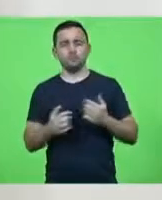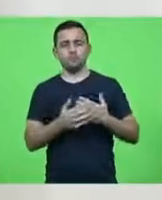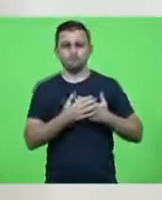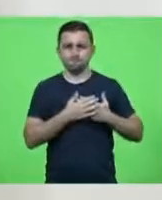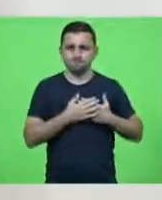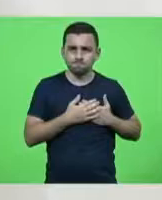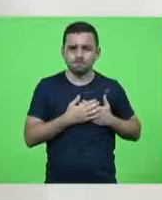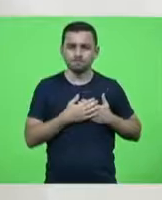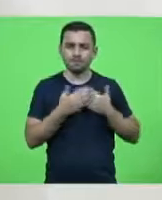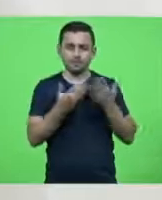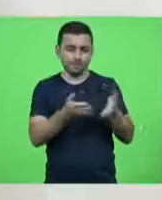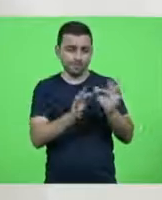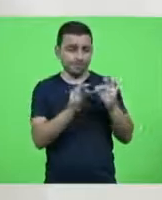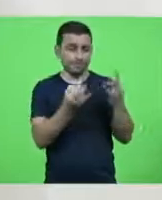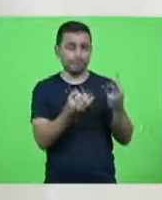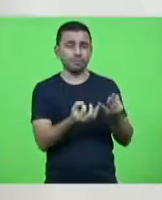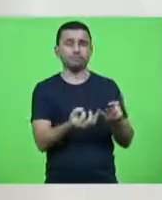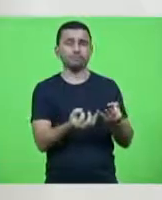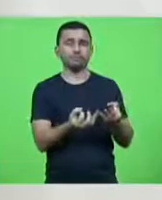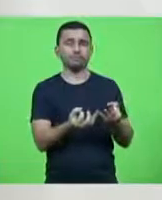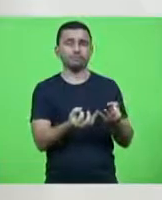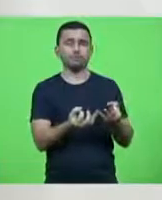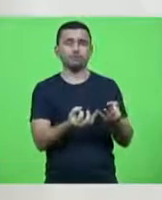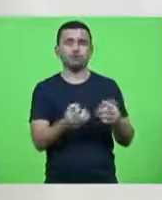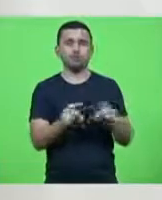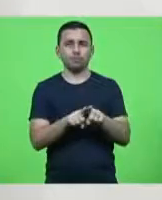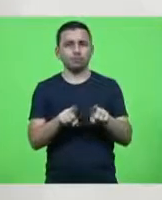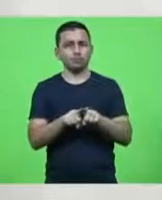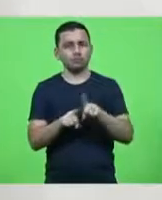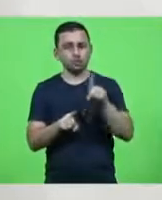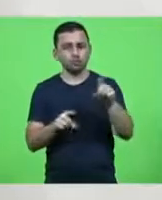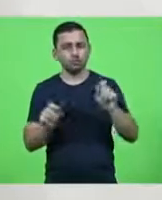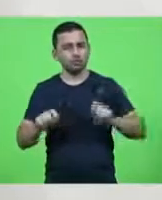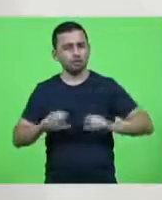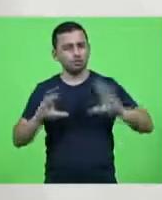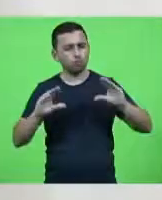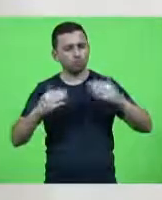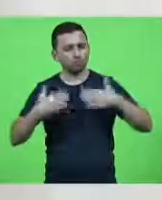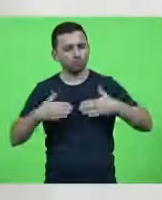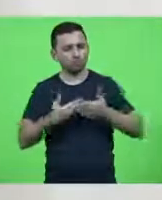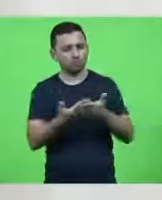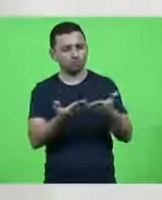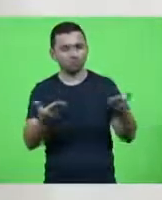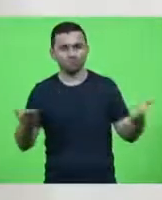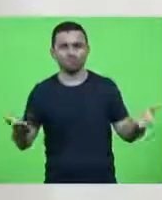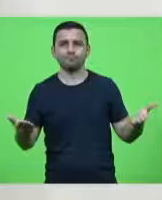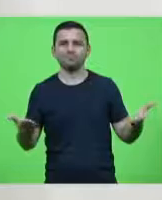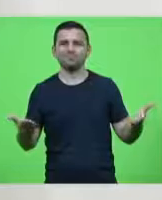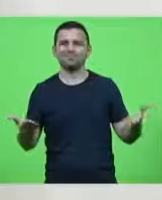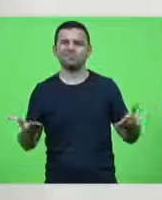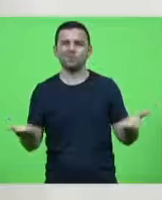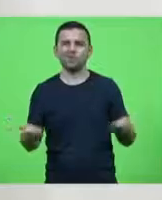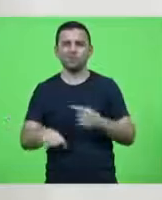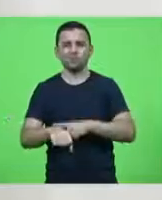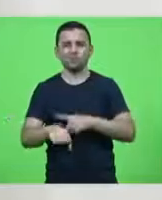sentimentos à família e que Deus conforte o coração deles nesse momento tão difícil.